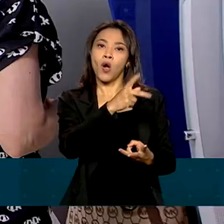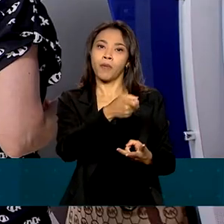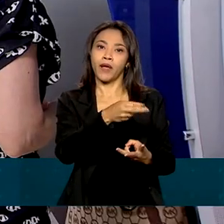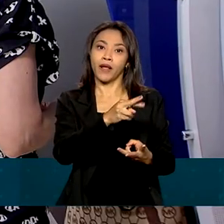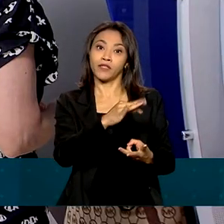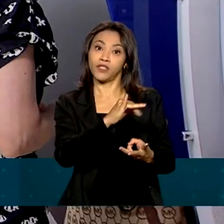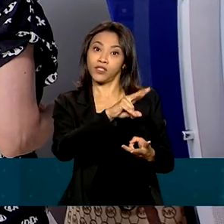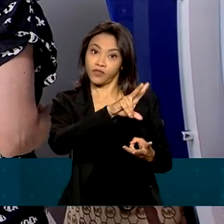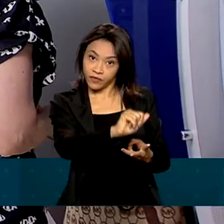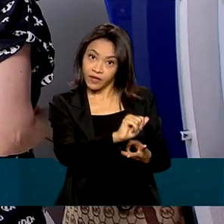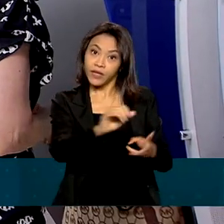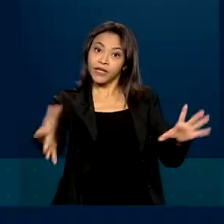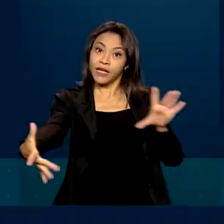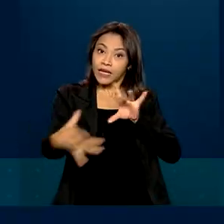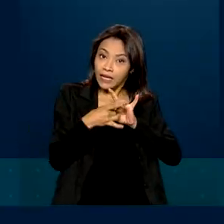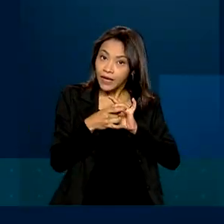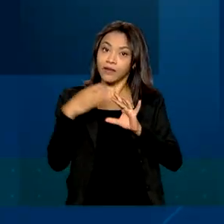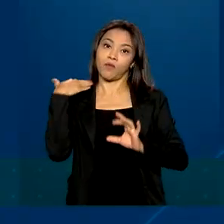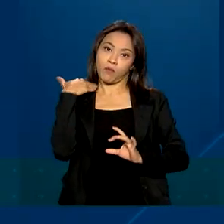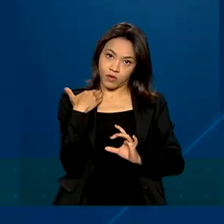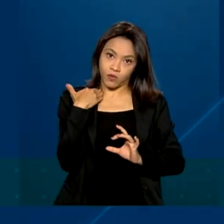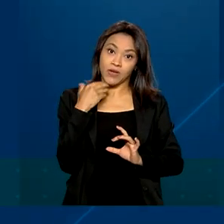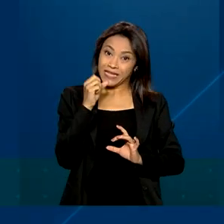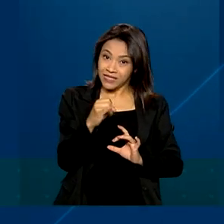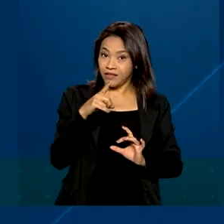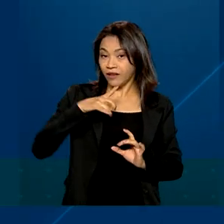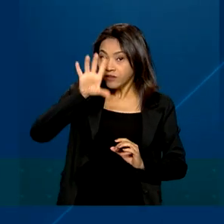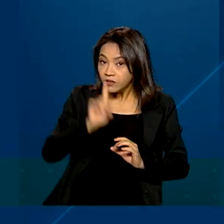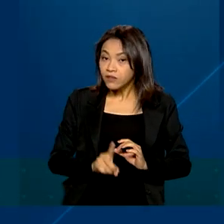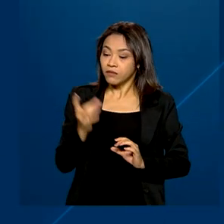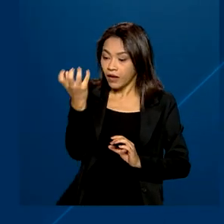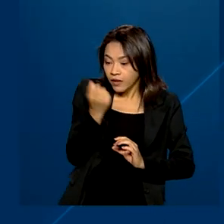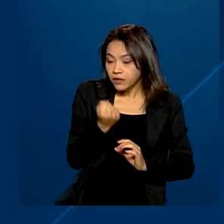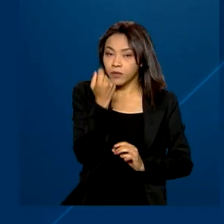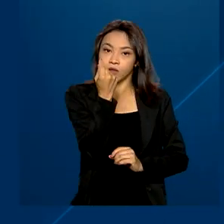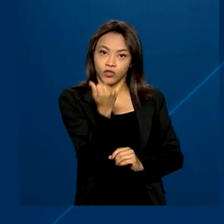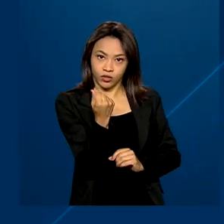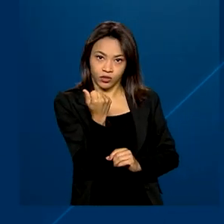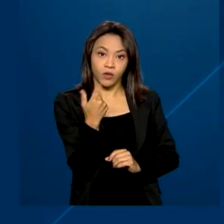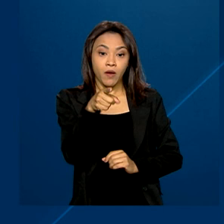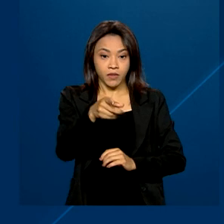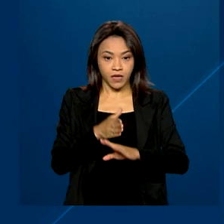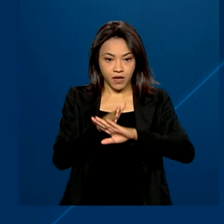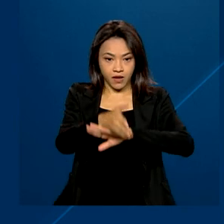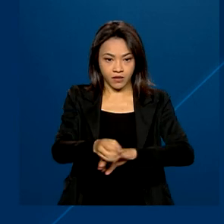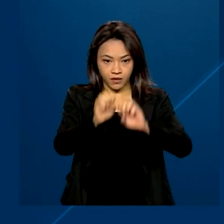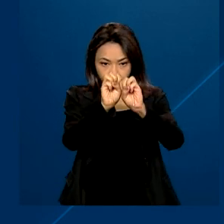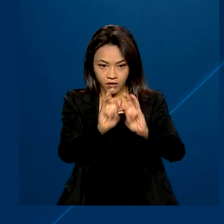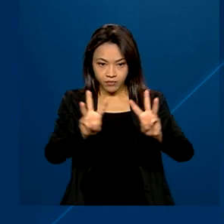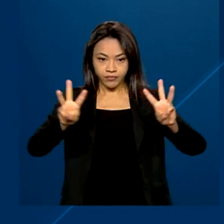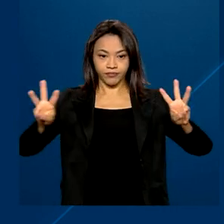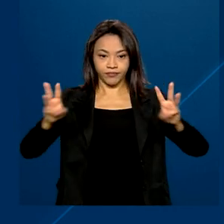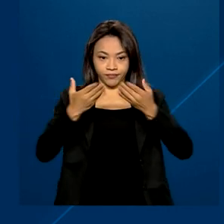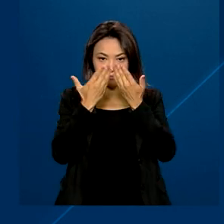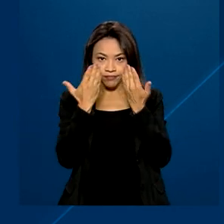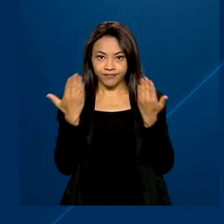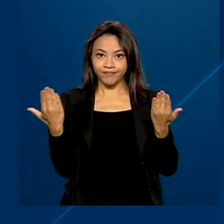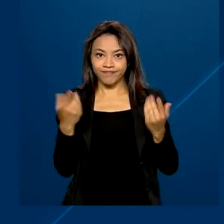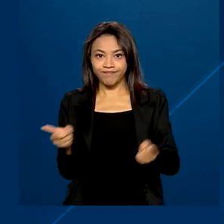parte do sistema financeiro. E para saber se tem direito a receber algum valor, entre no site valoresareceber